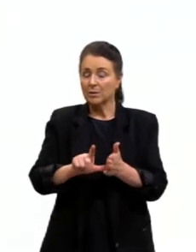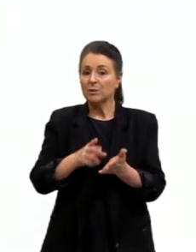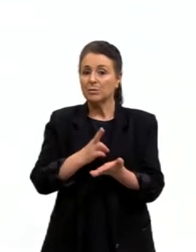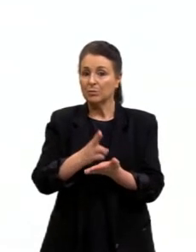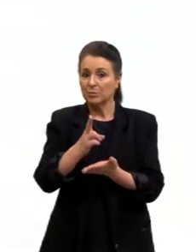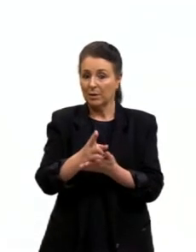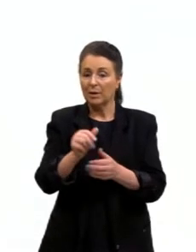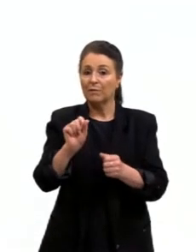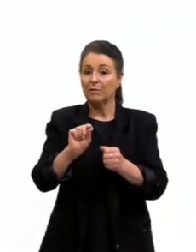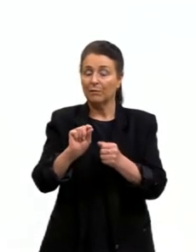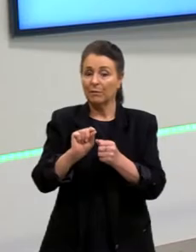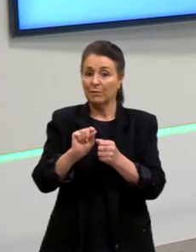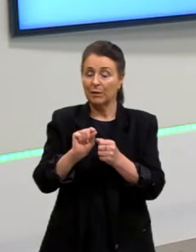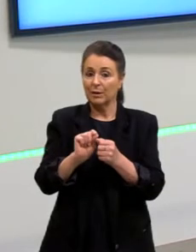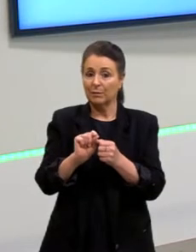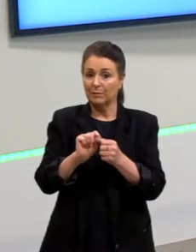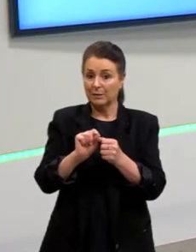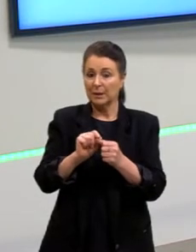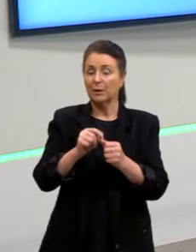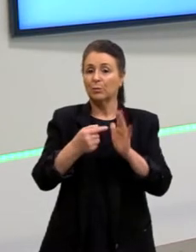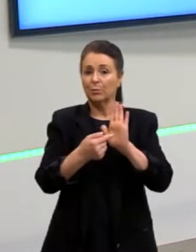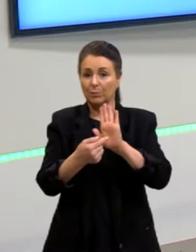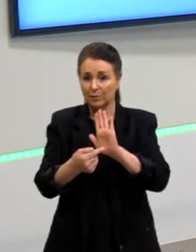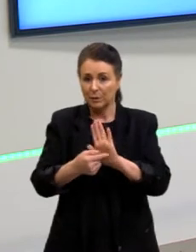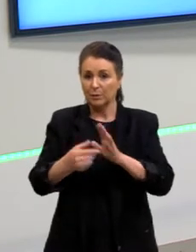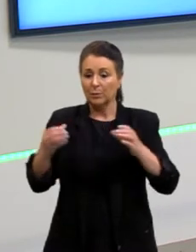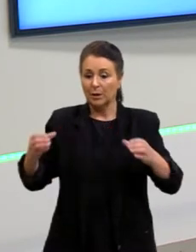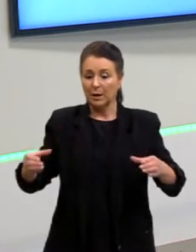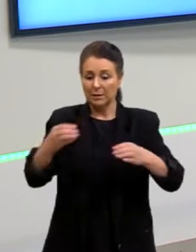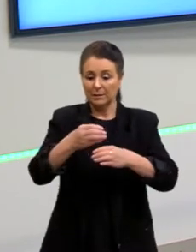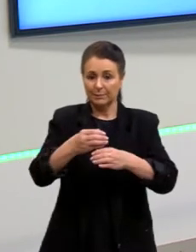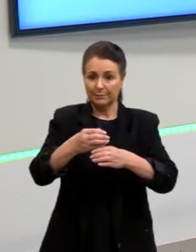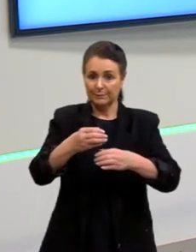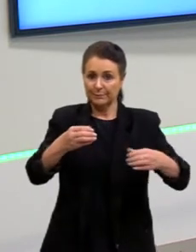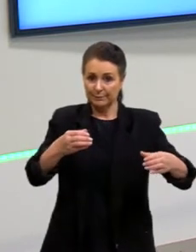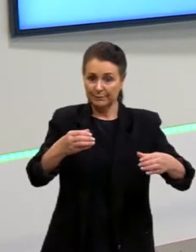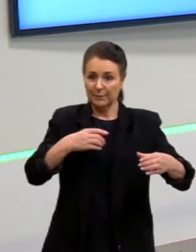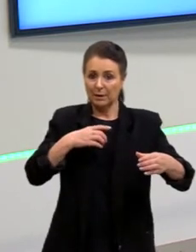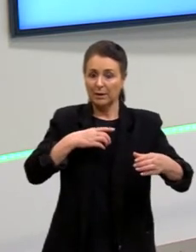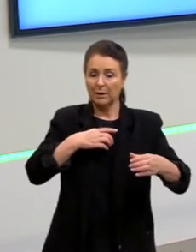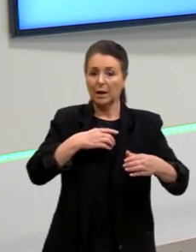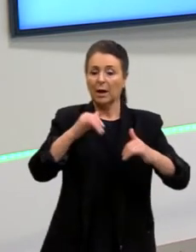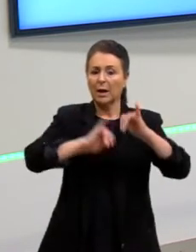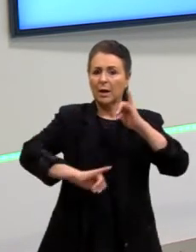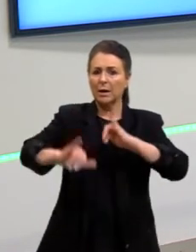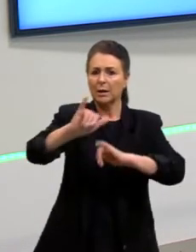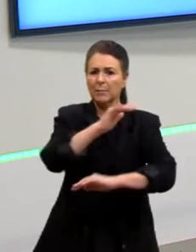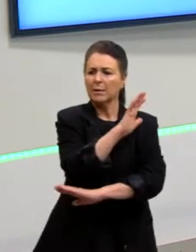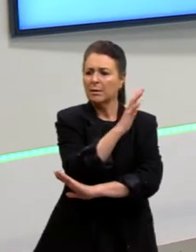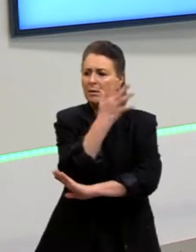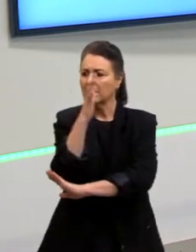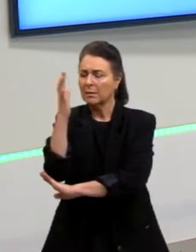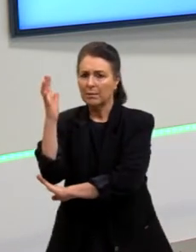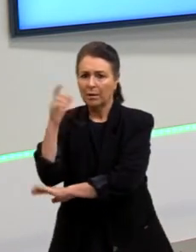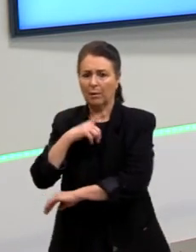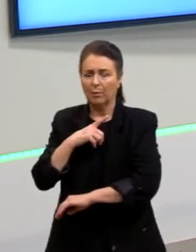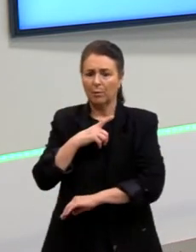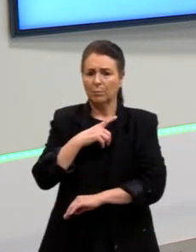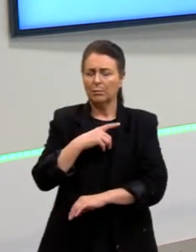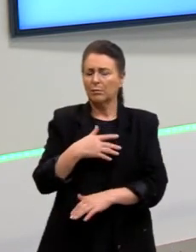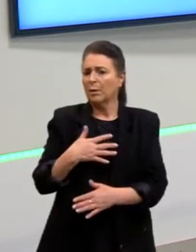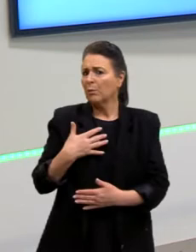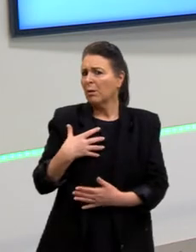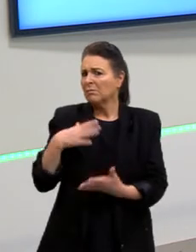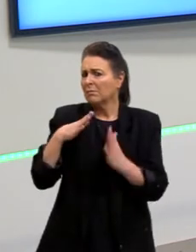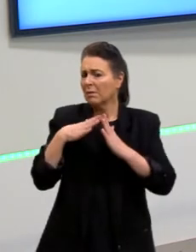reações, eu trouxe uma questão mais química ambiental, do nosso dia a dia e da nossa casa, que é